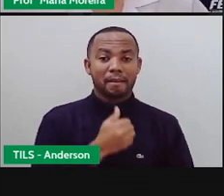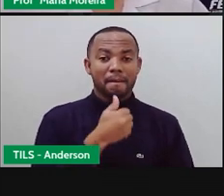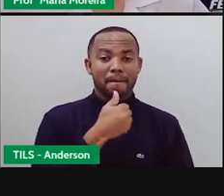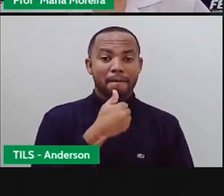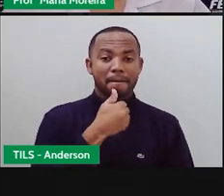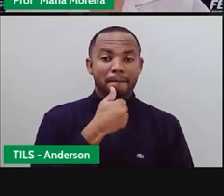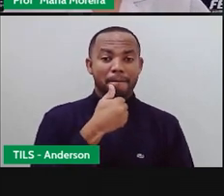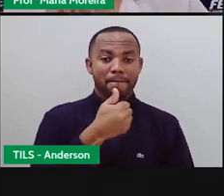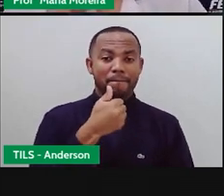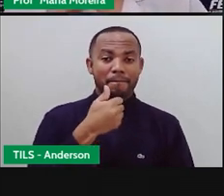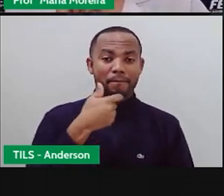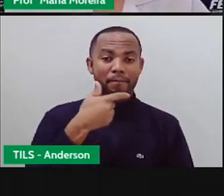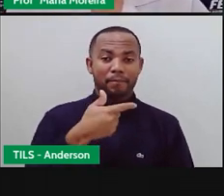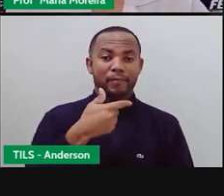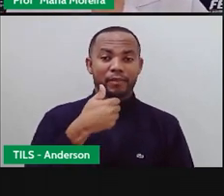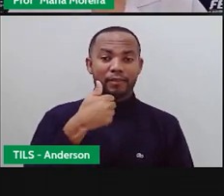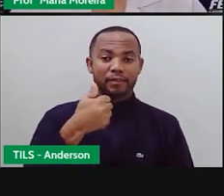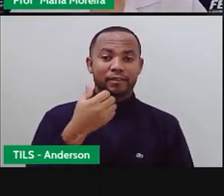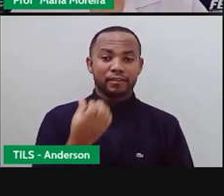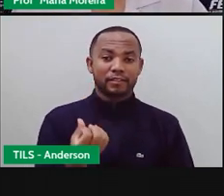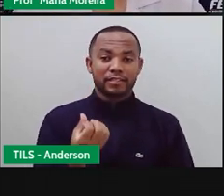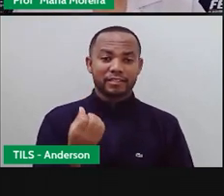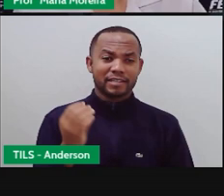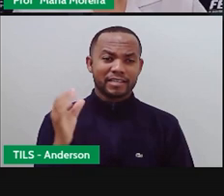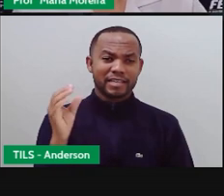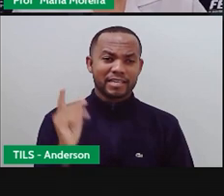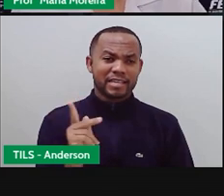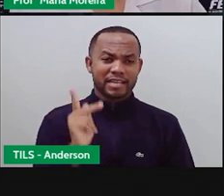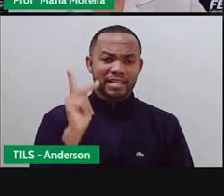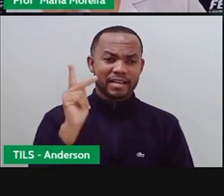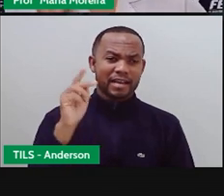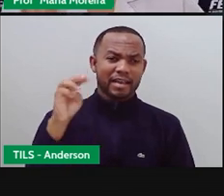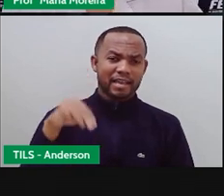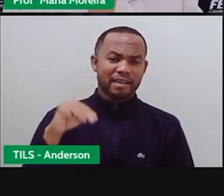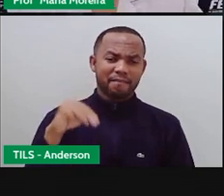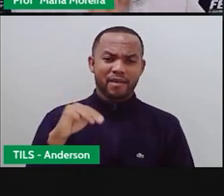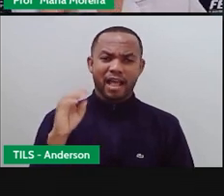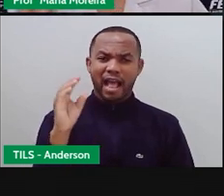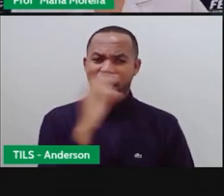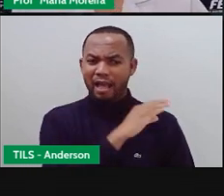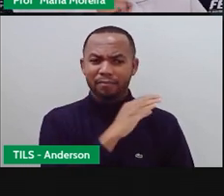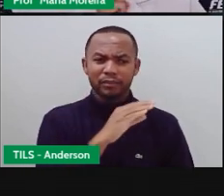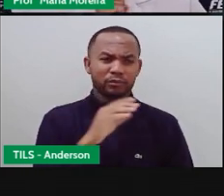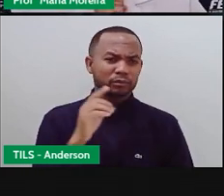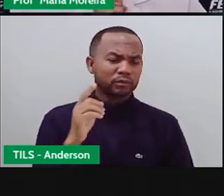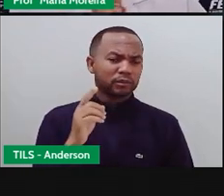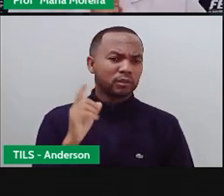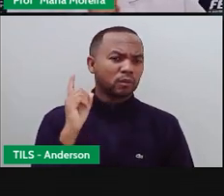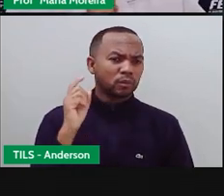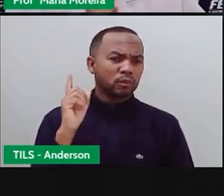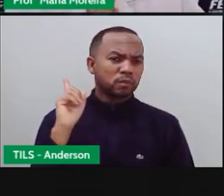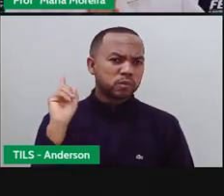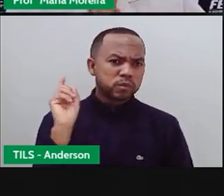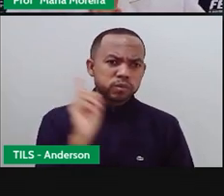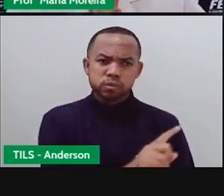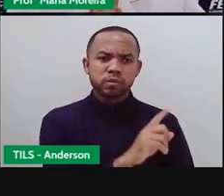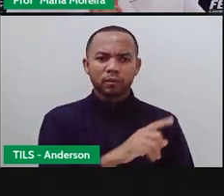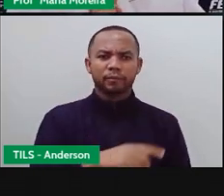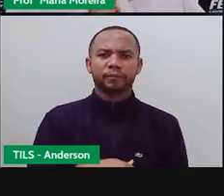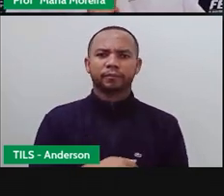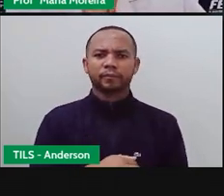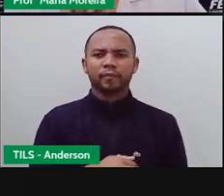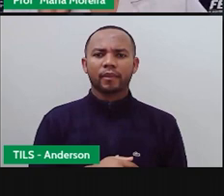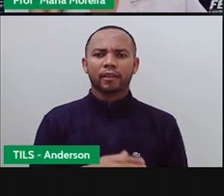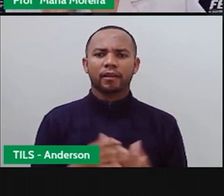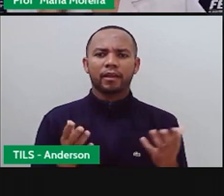1216 Tem uma coisinha aqui pra vocês Estamos agora falando sobre Milhar, Anderson Vamos